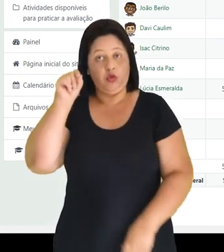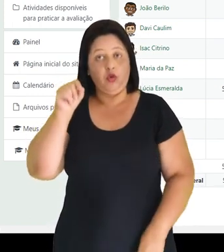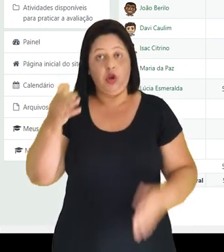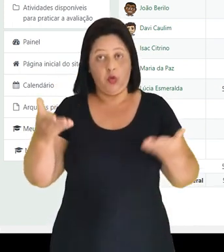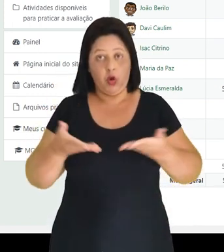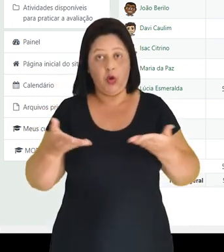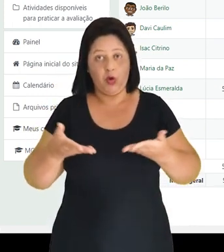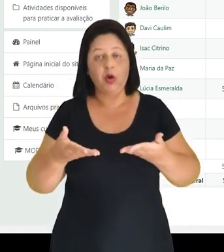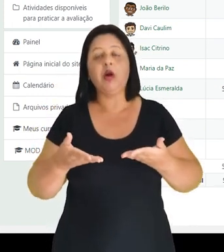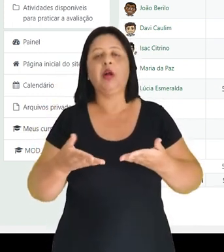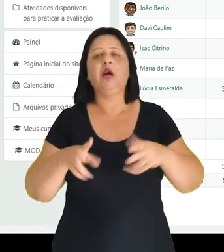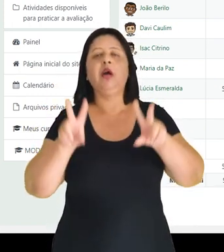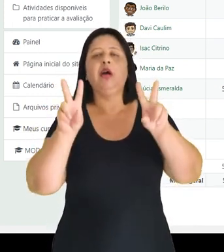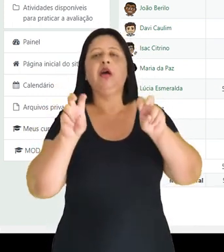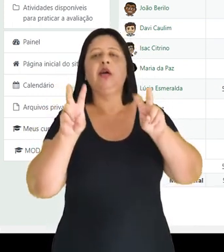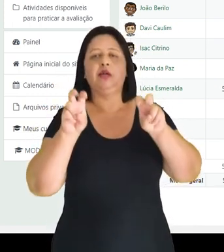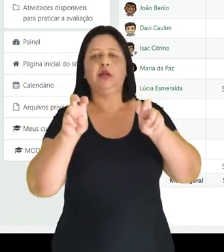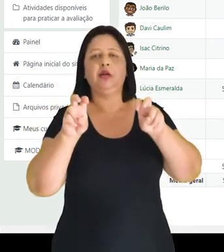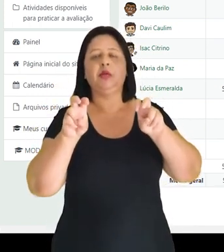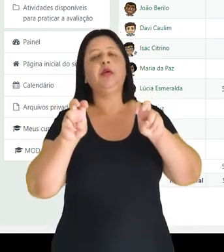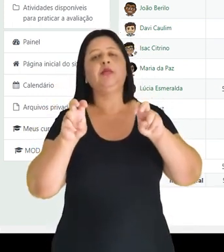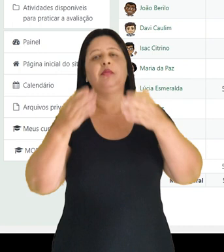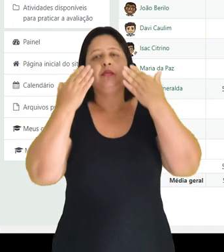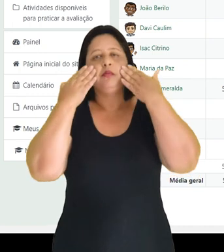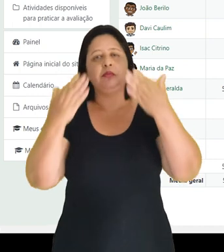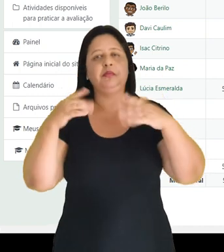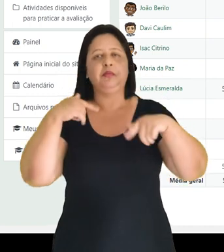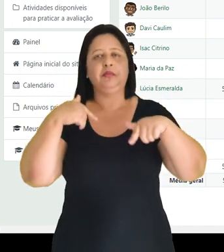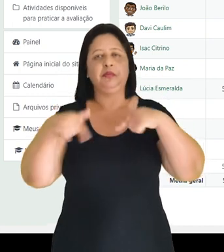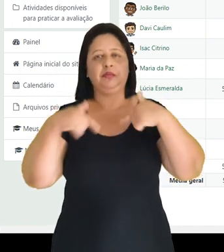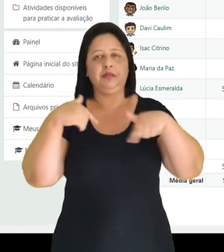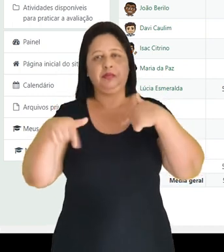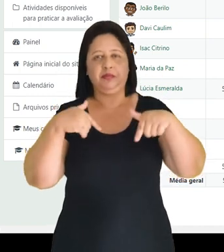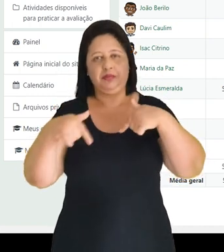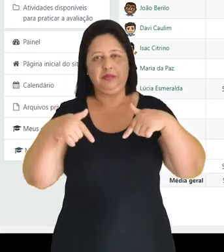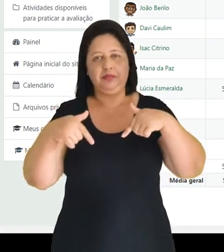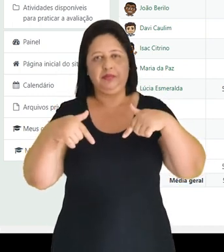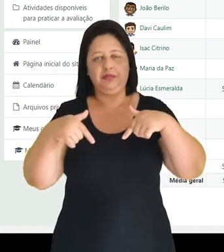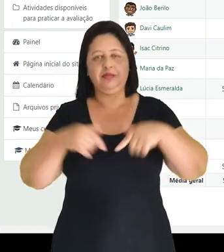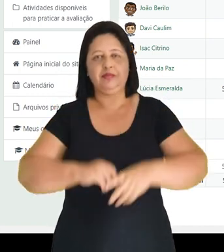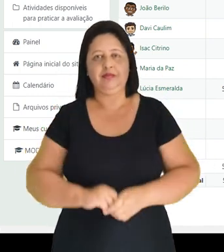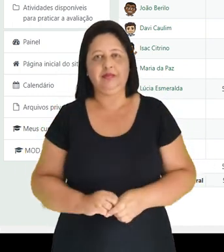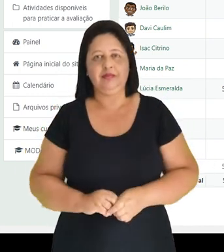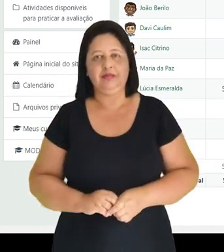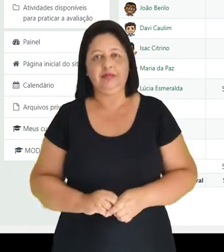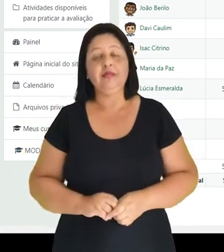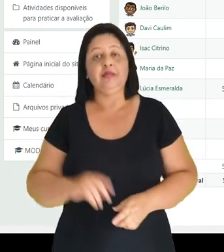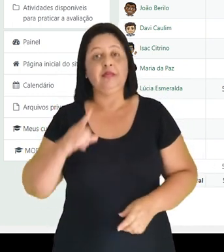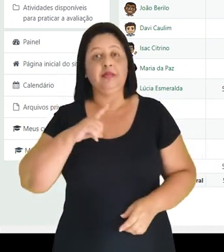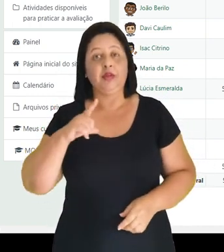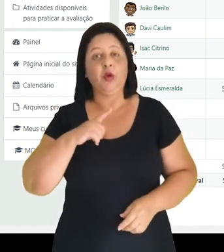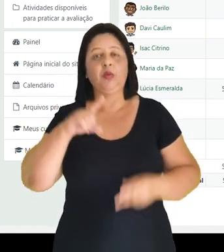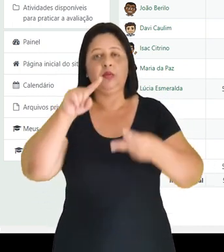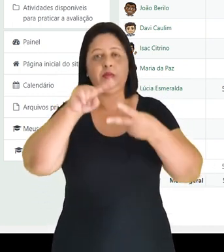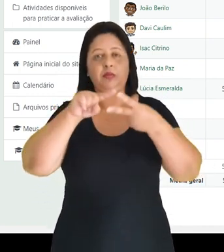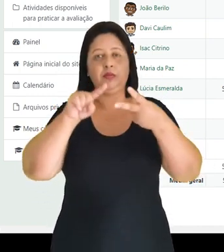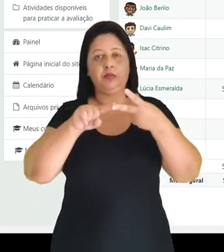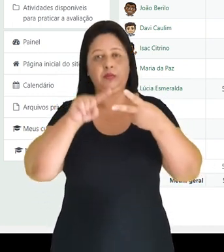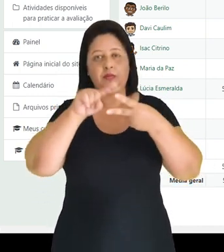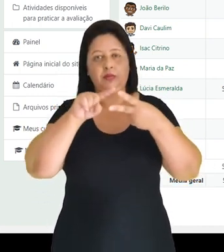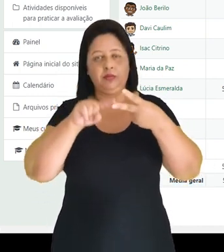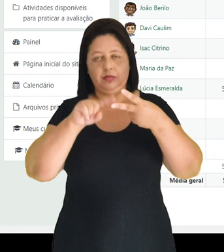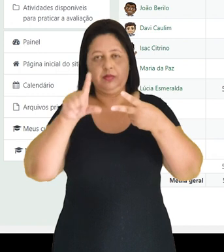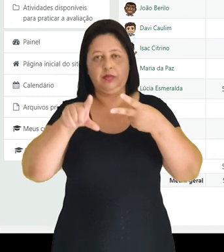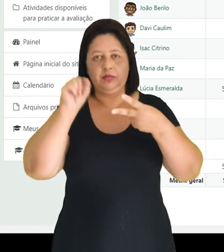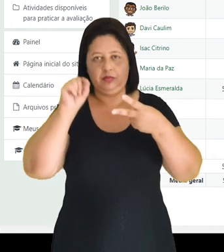exemplo, o item foi criado como apresentação de trabalho. Então, eu tenho duas opções